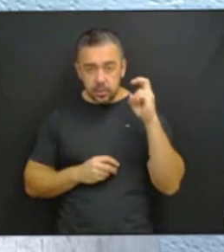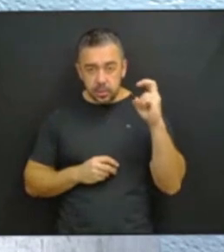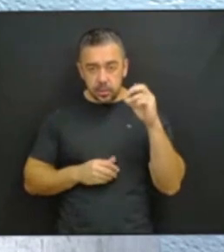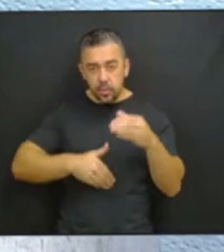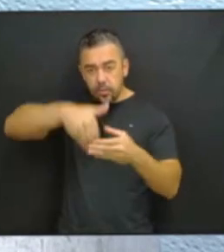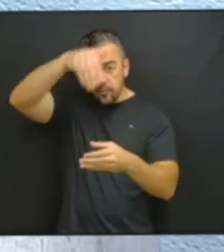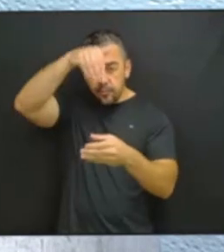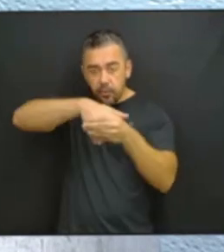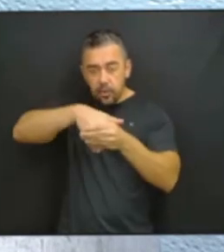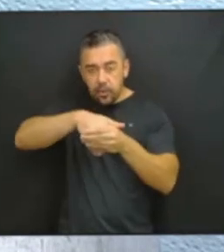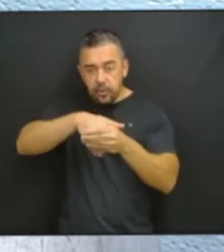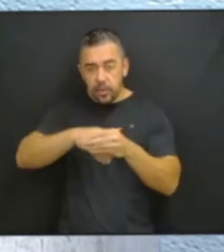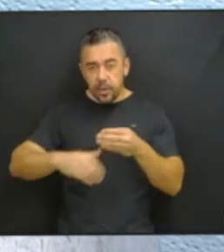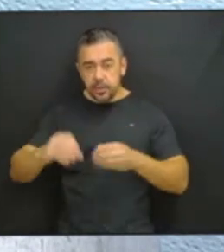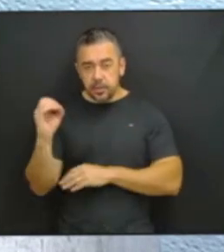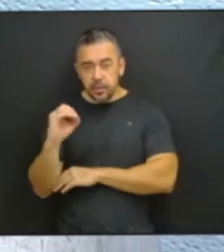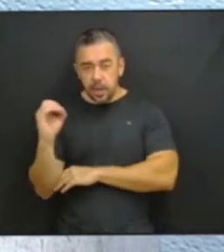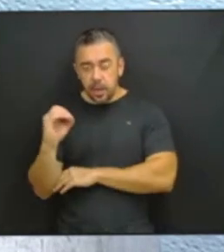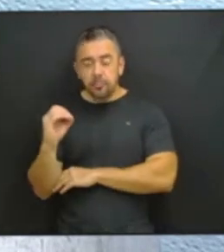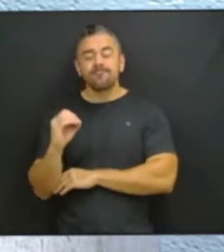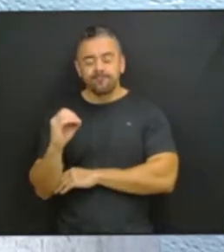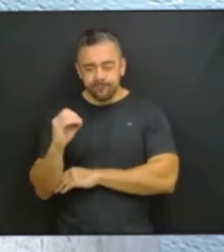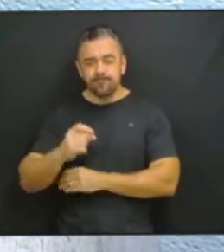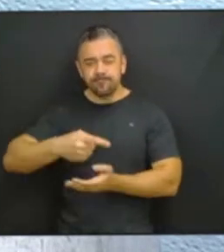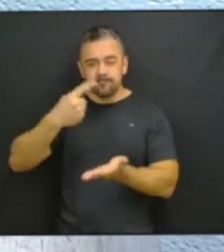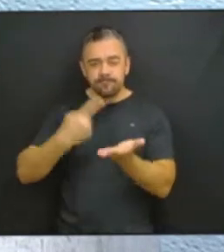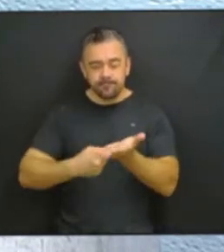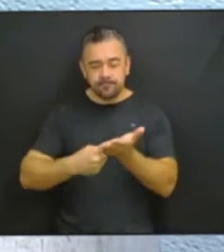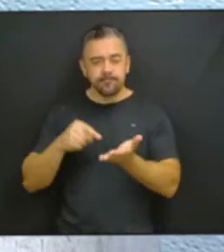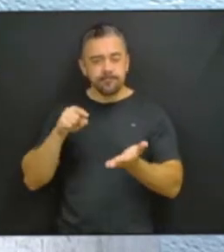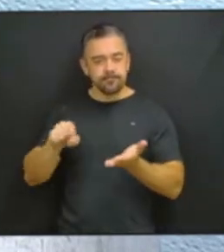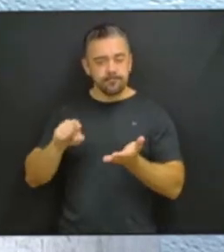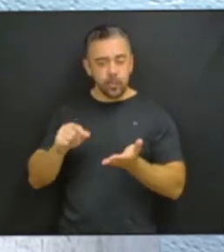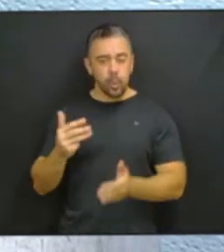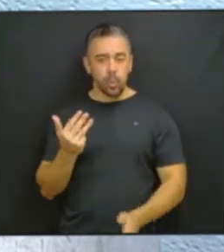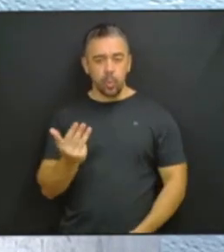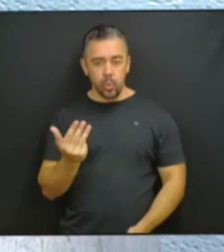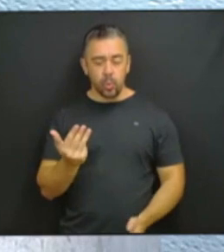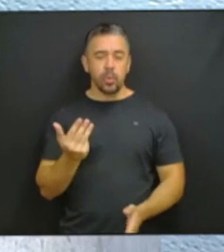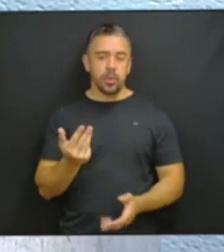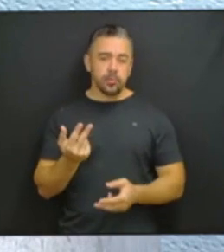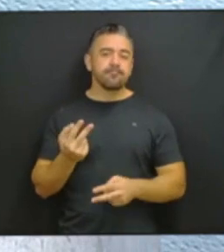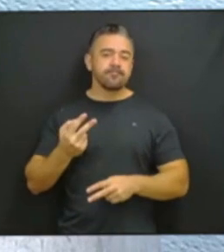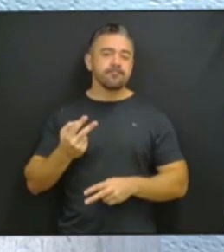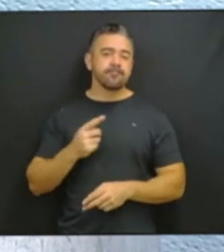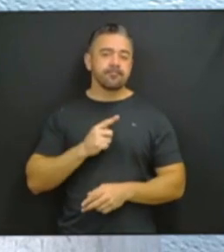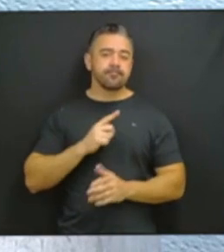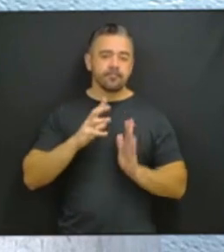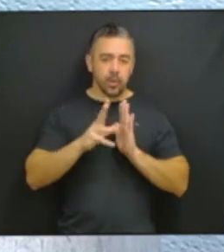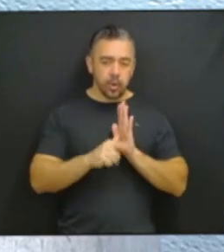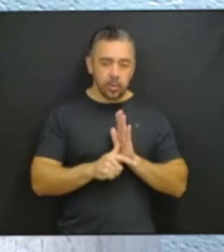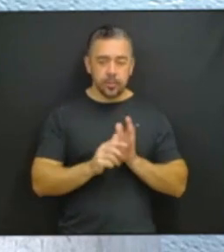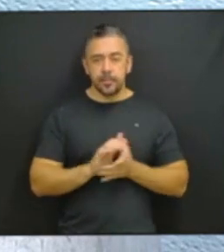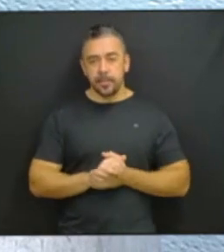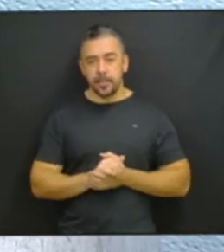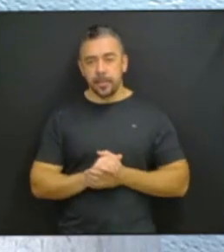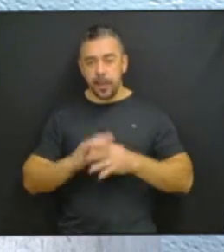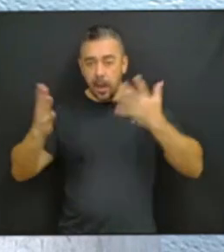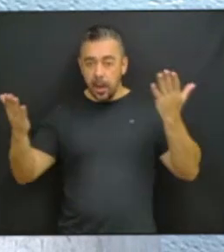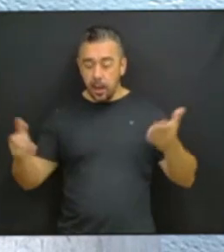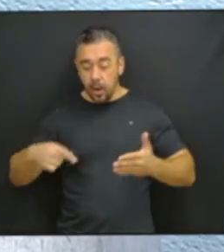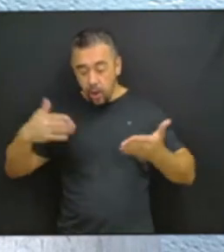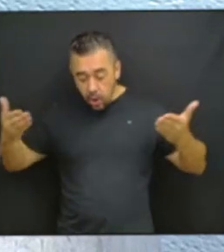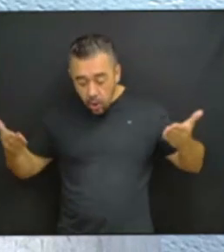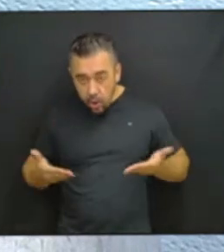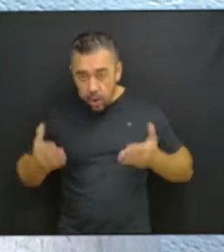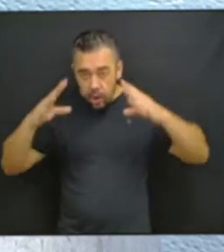a zero, confirmou a condenação de Luiz Inácio Lula da Silva. Aí o Supremo Tribunal Federal